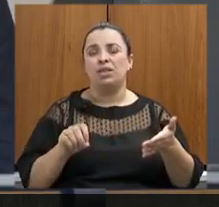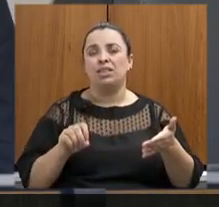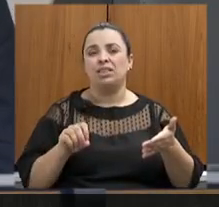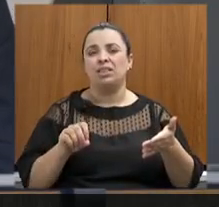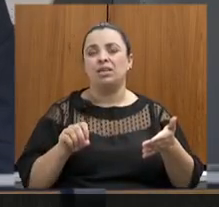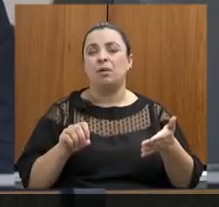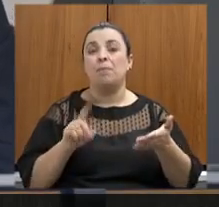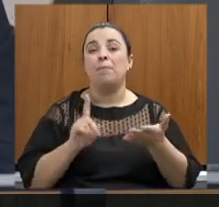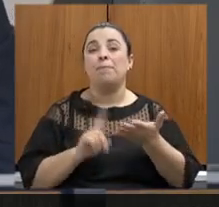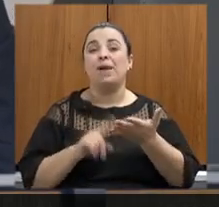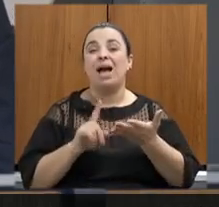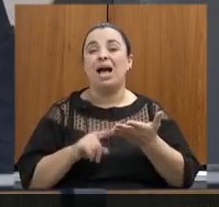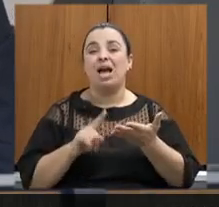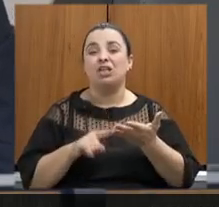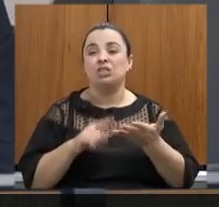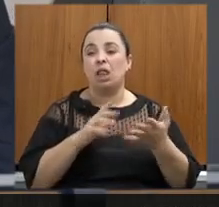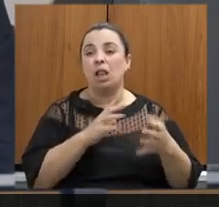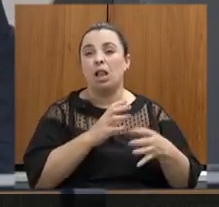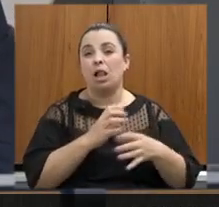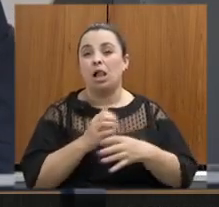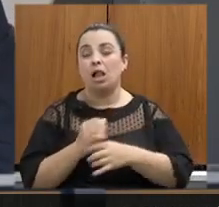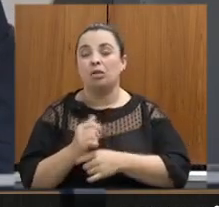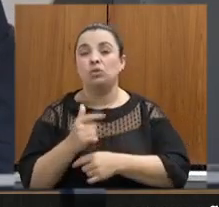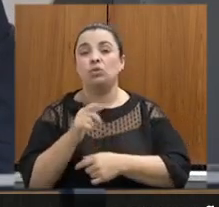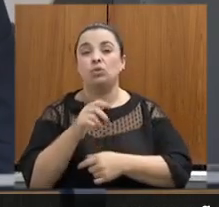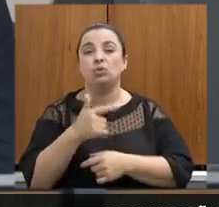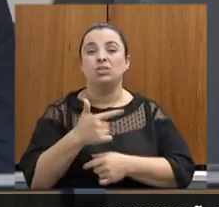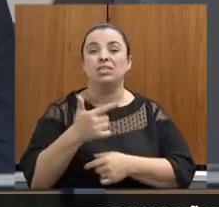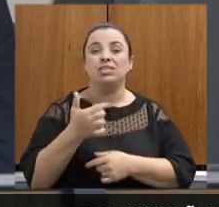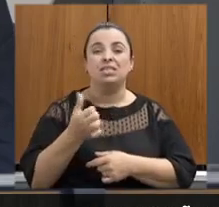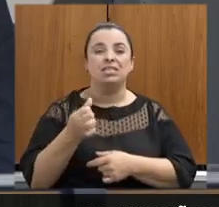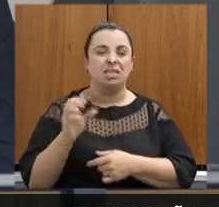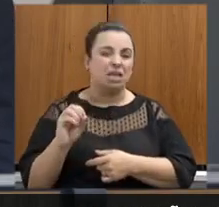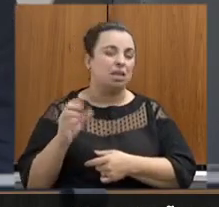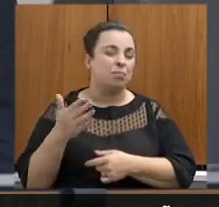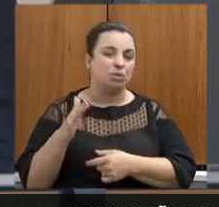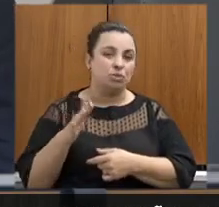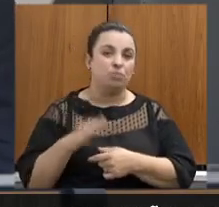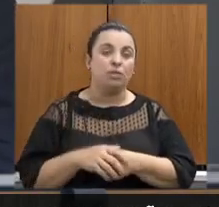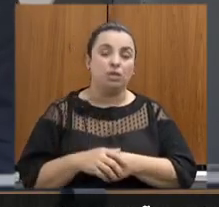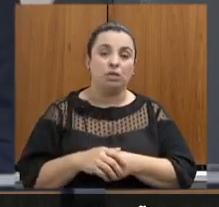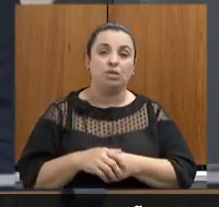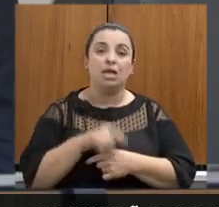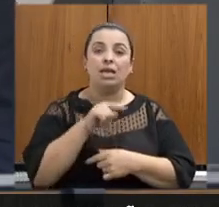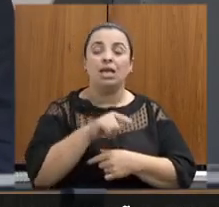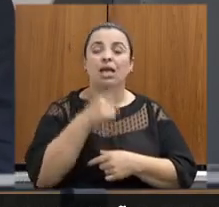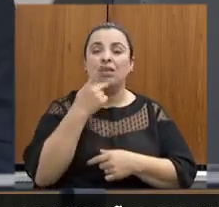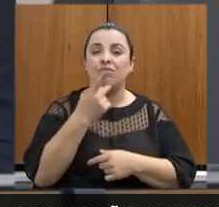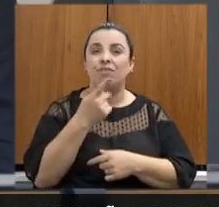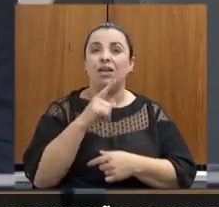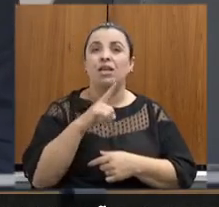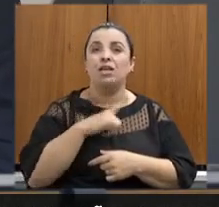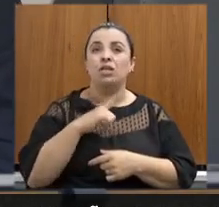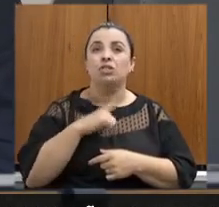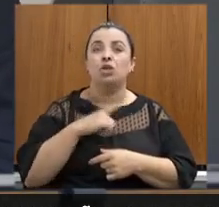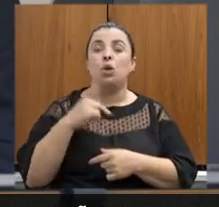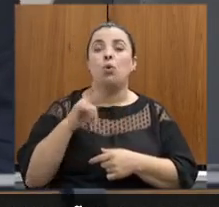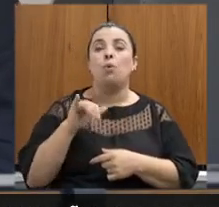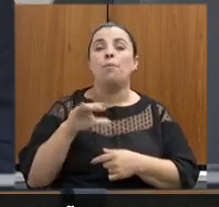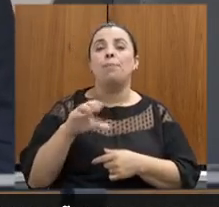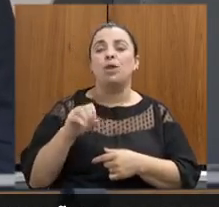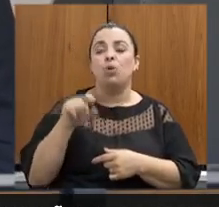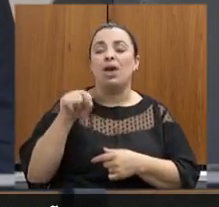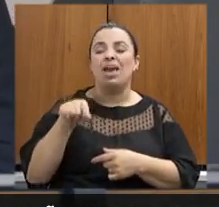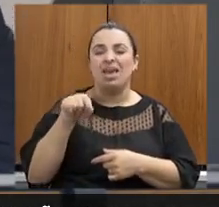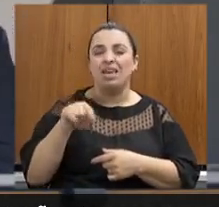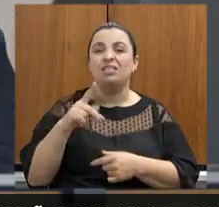páginas que foi elaborado aonde falava que ia o pico esse pico já é tombado então